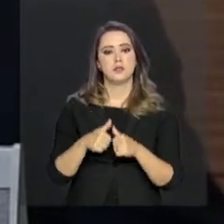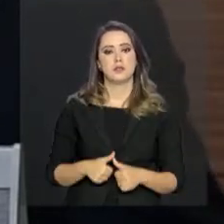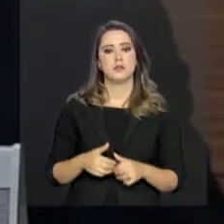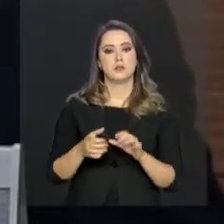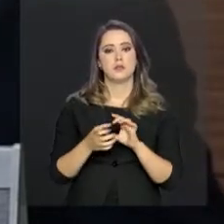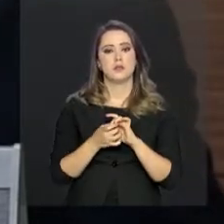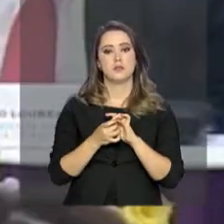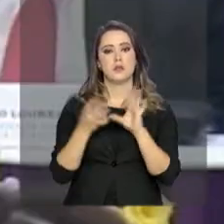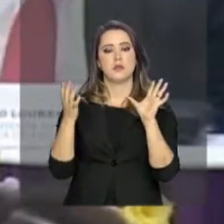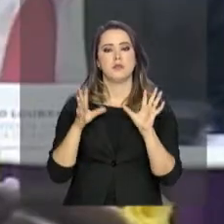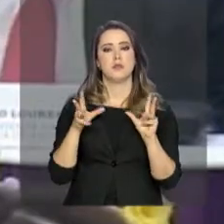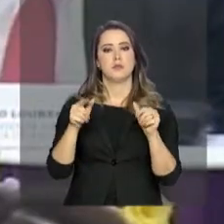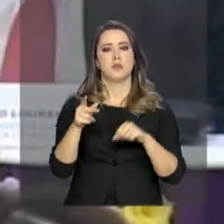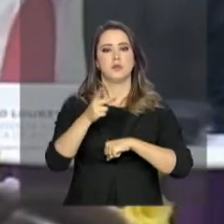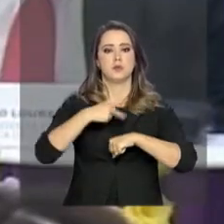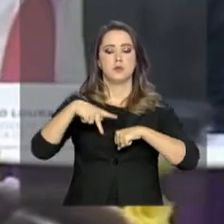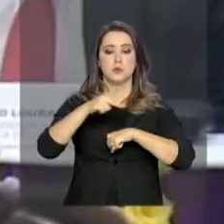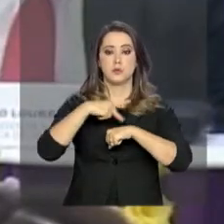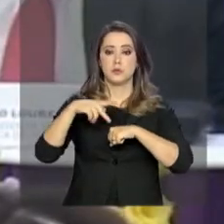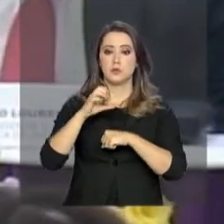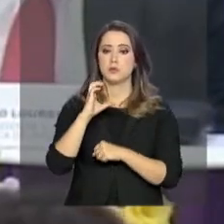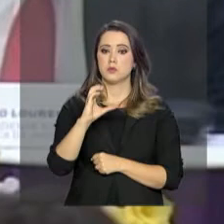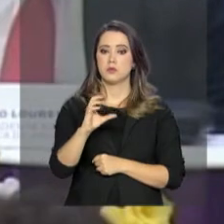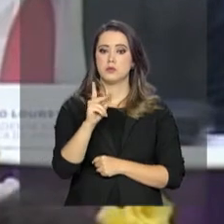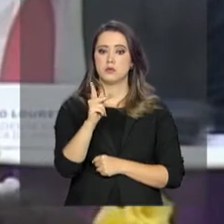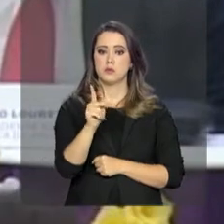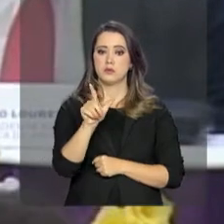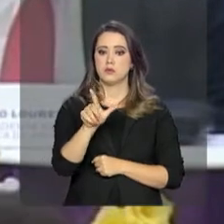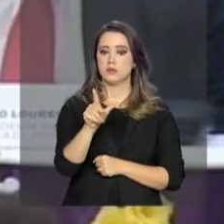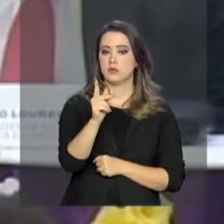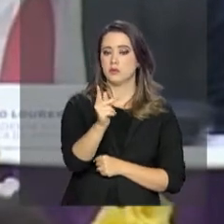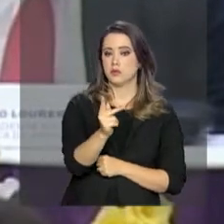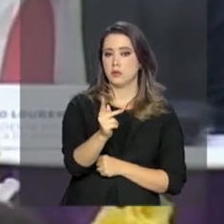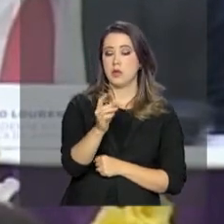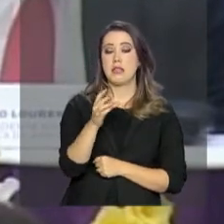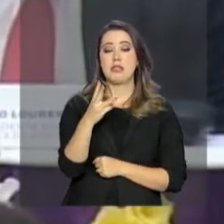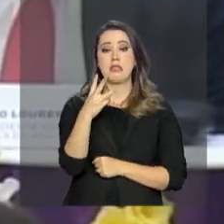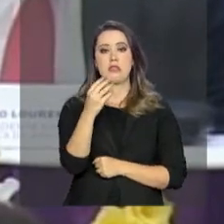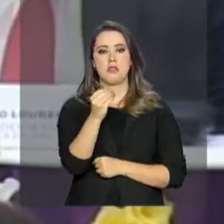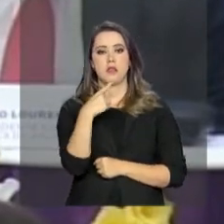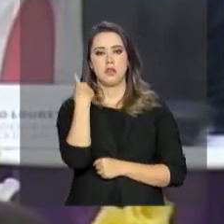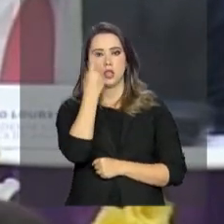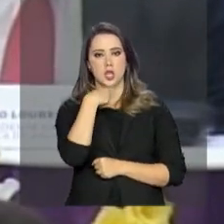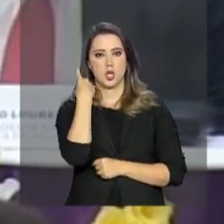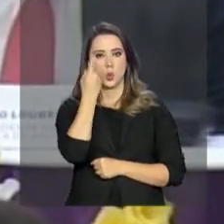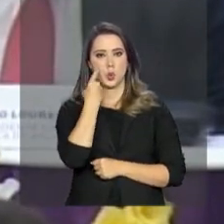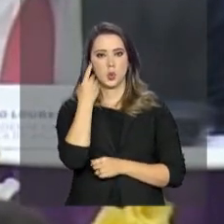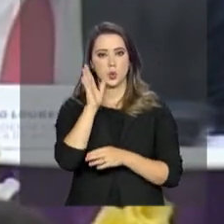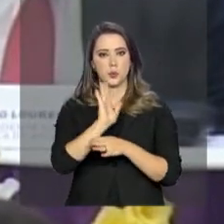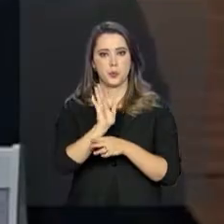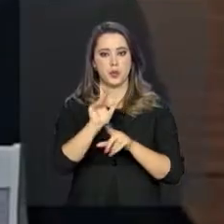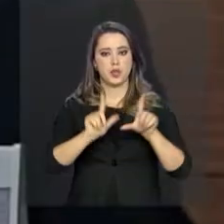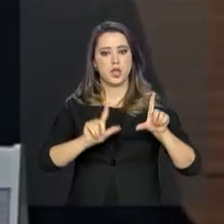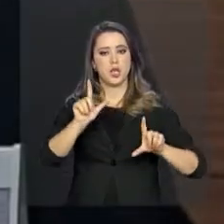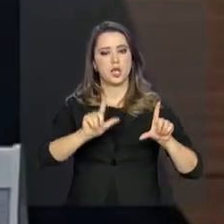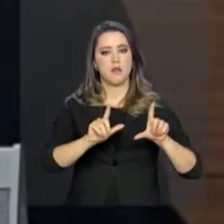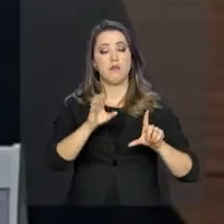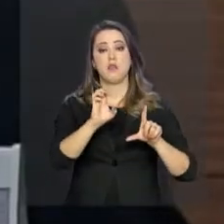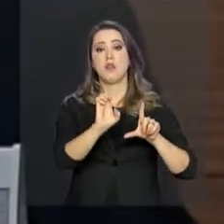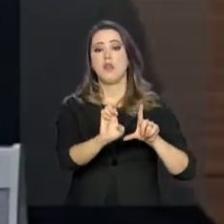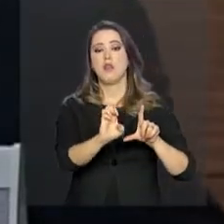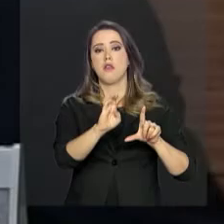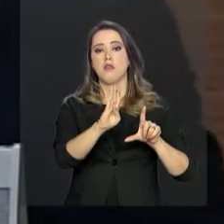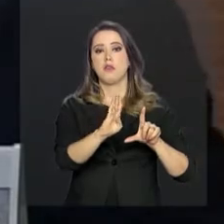para todos os países da CPLP, 30 horas de conteúdo audiovisual da nossa empresa